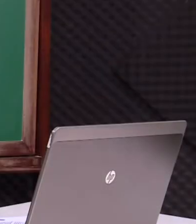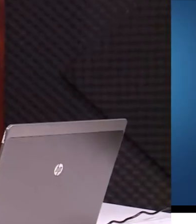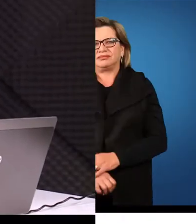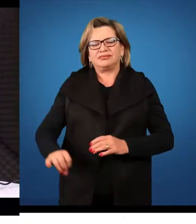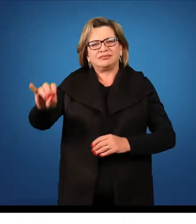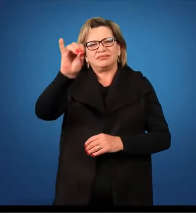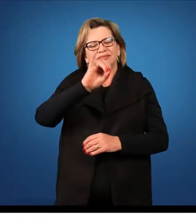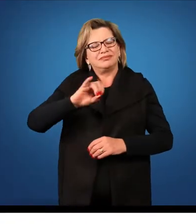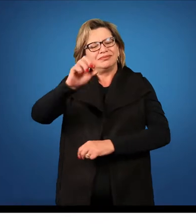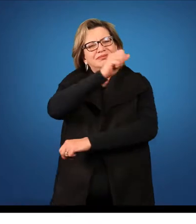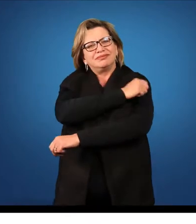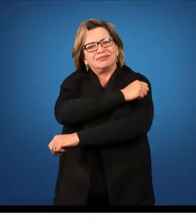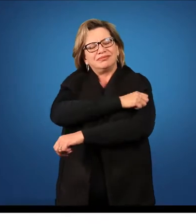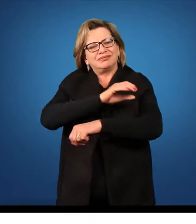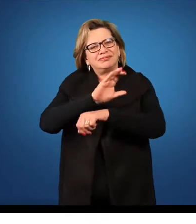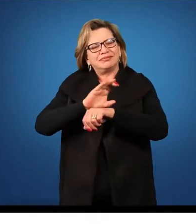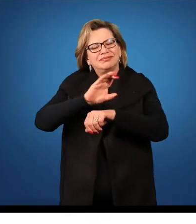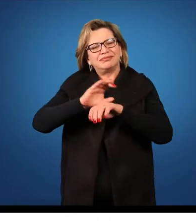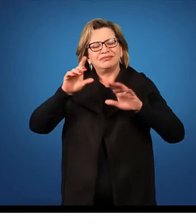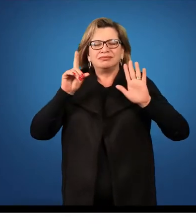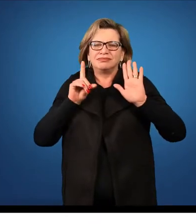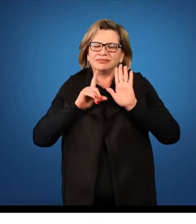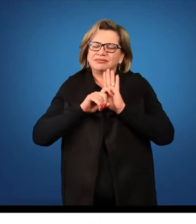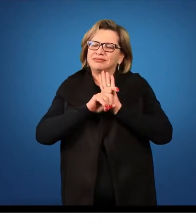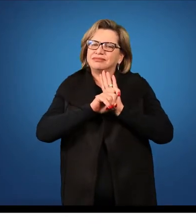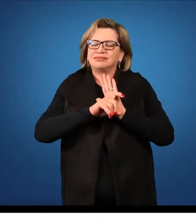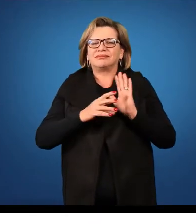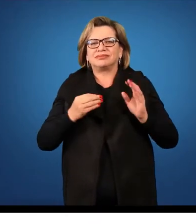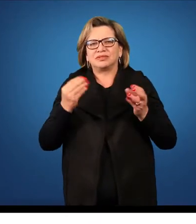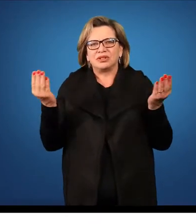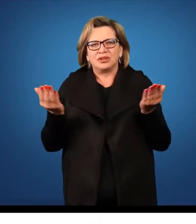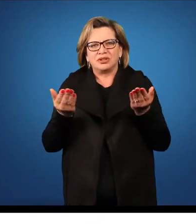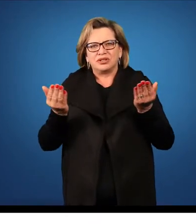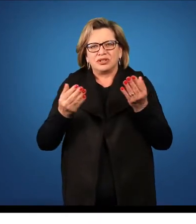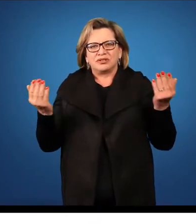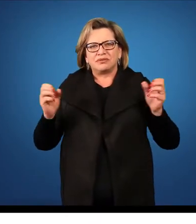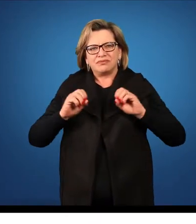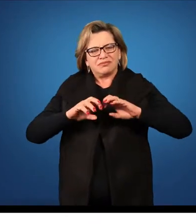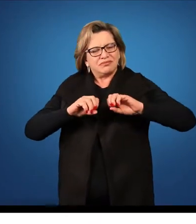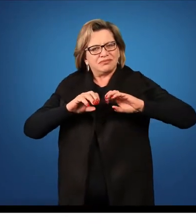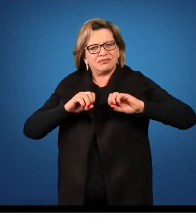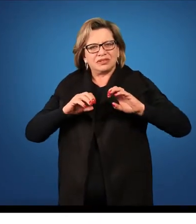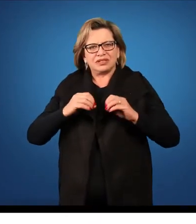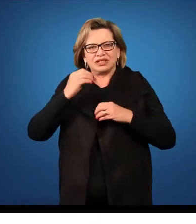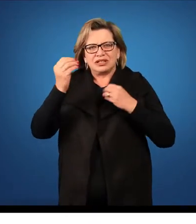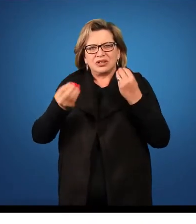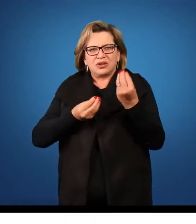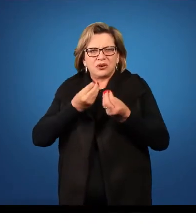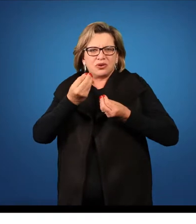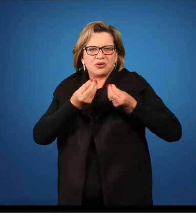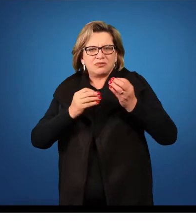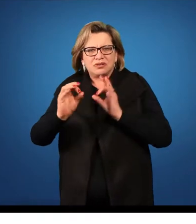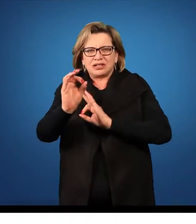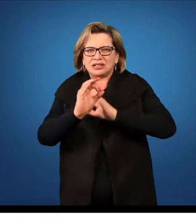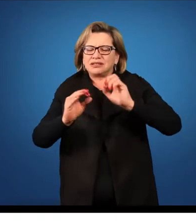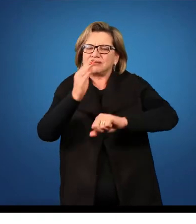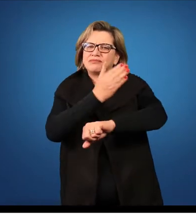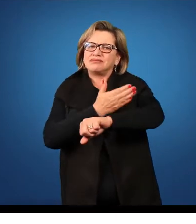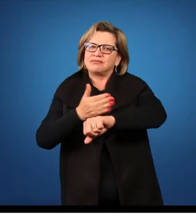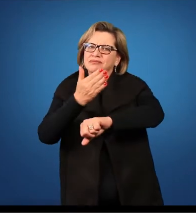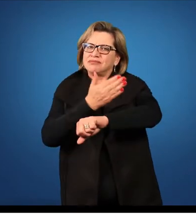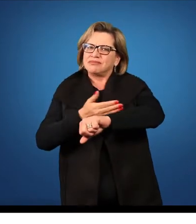Olá, acadêmicos do curso de Ciências Biológicas. Hoje nós vamos trabalhar a operacionalização do estágio